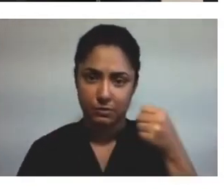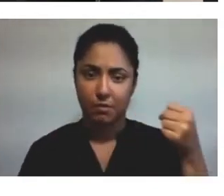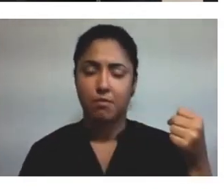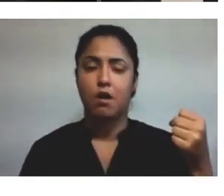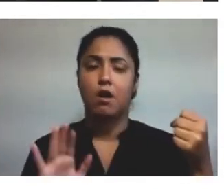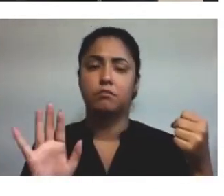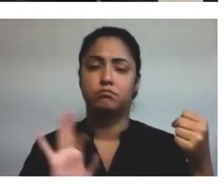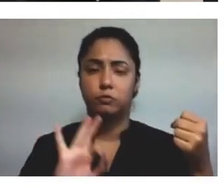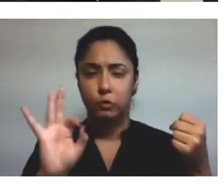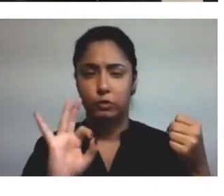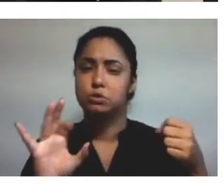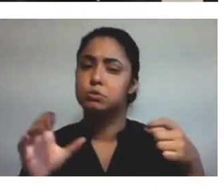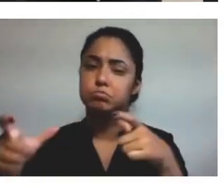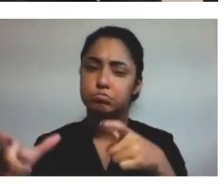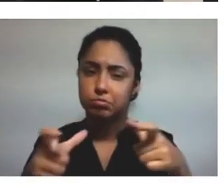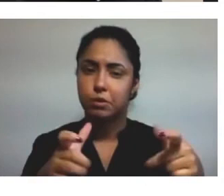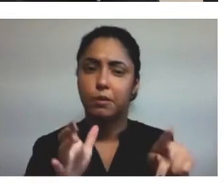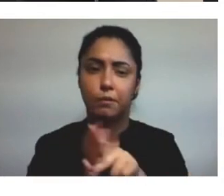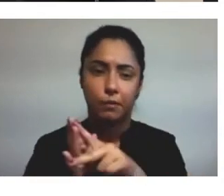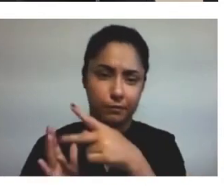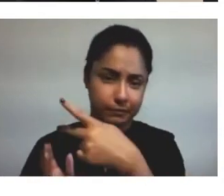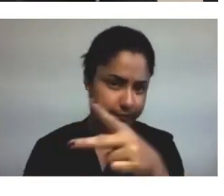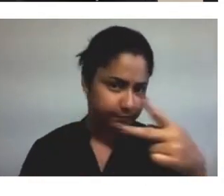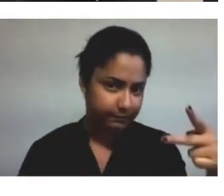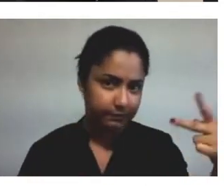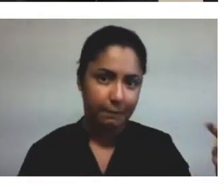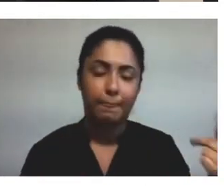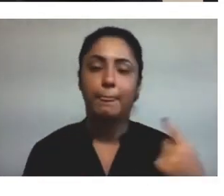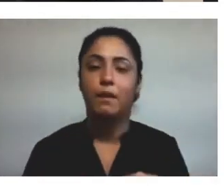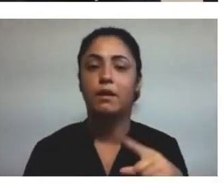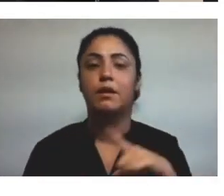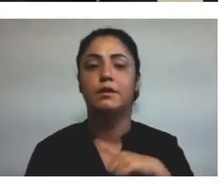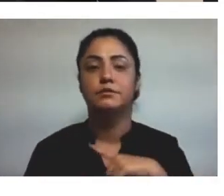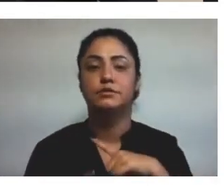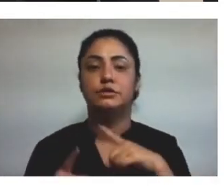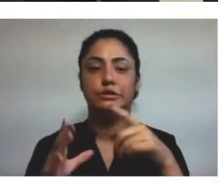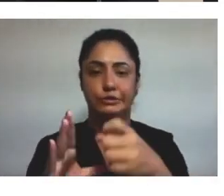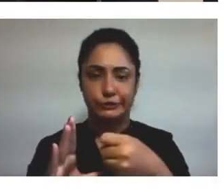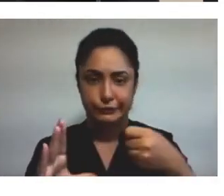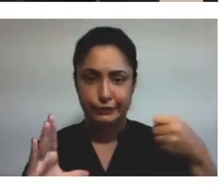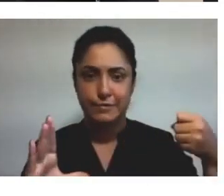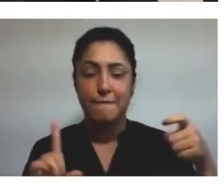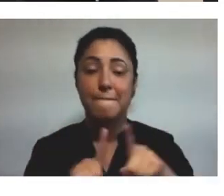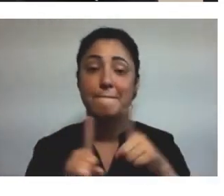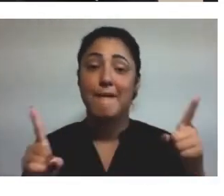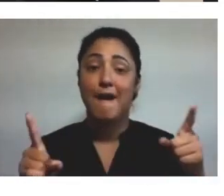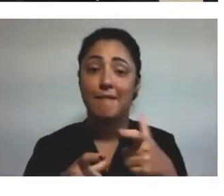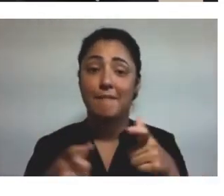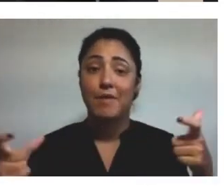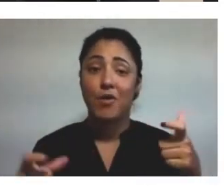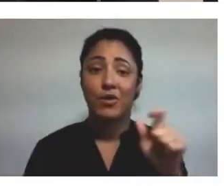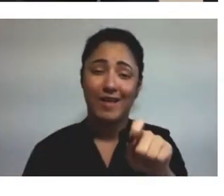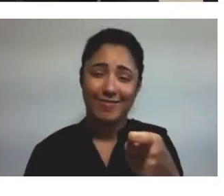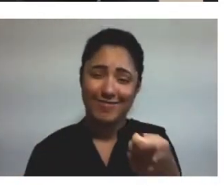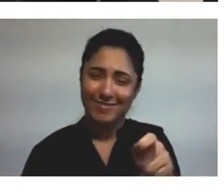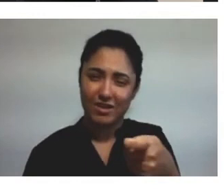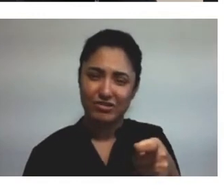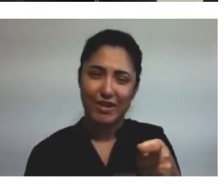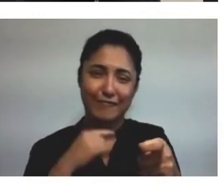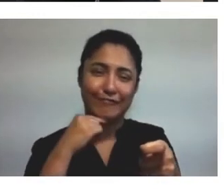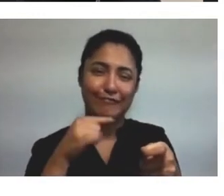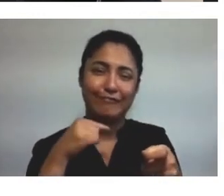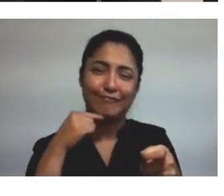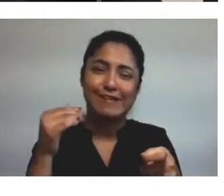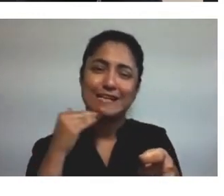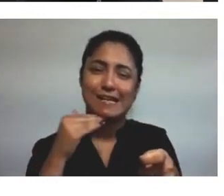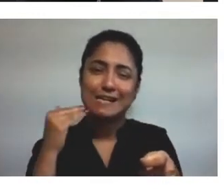próprio setor, né? Porque nós tínhamos os armários, só que a grande maioria das chaves não funcionava. Não tinha, né? Na verdade,